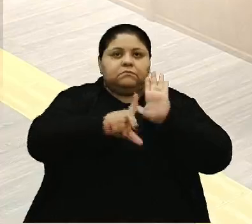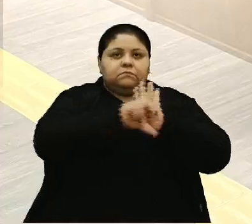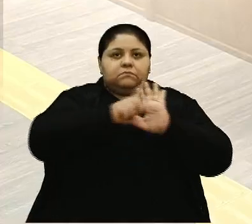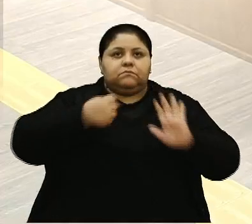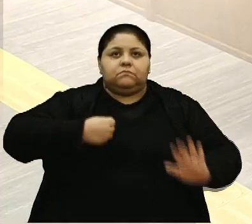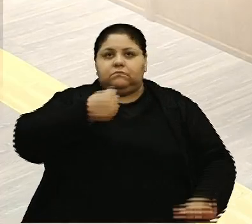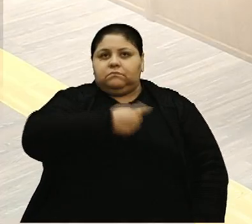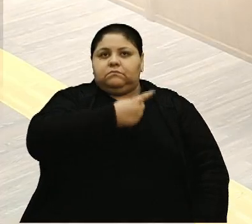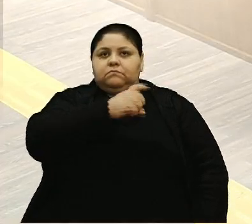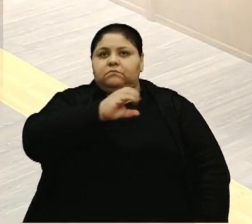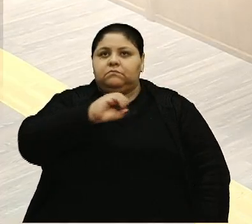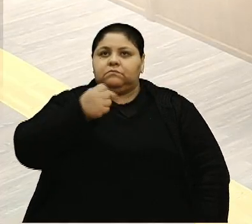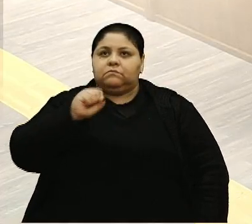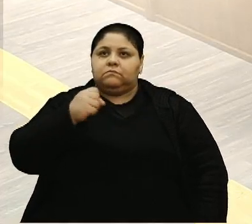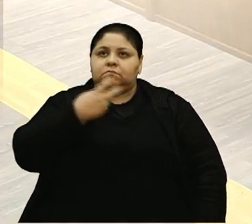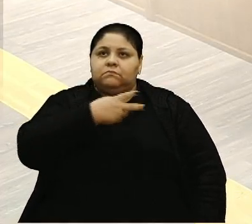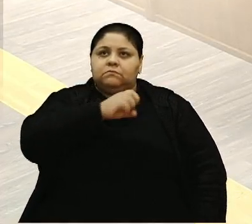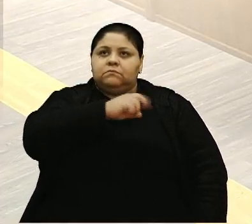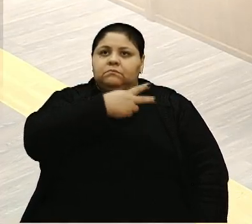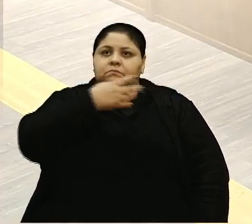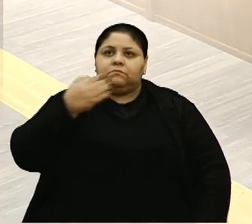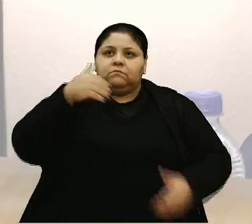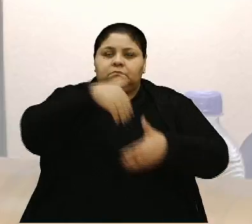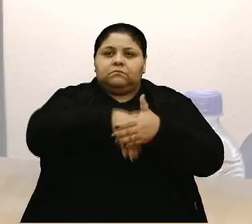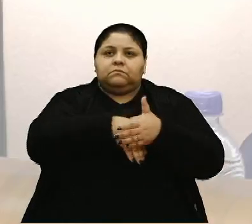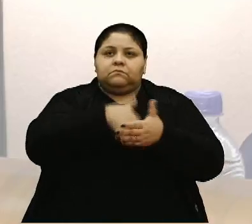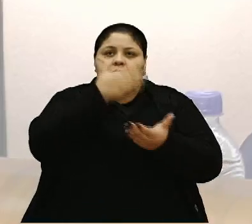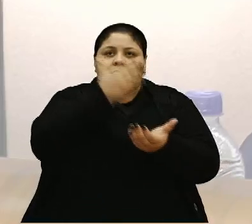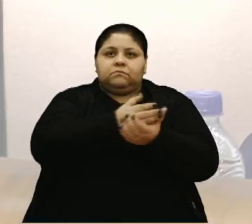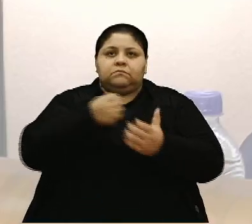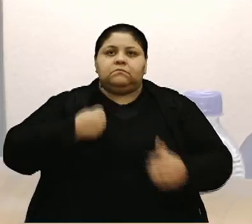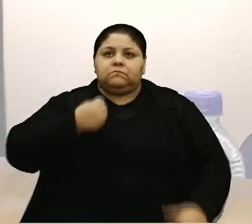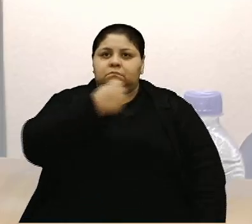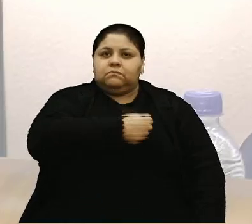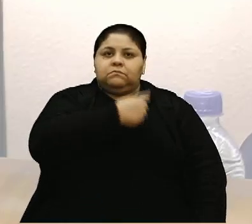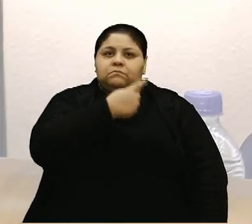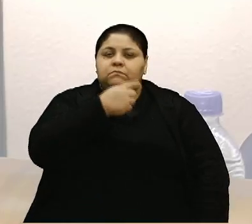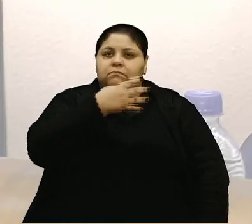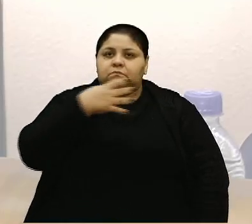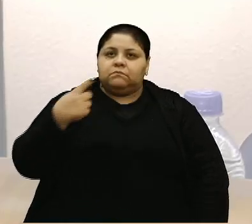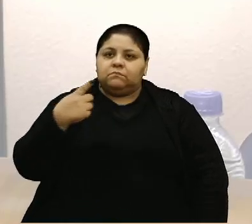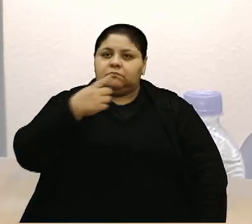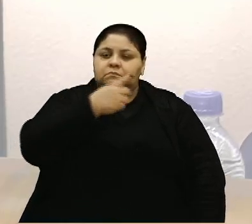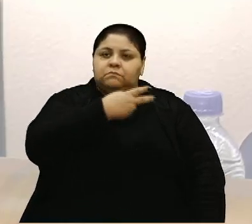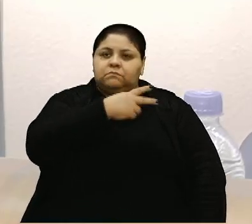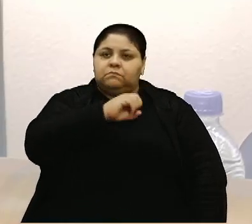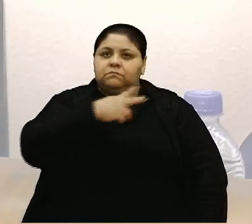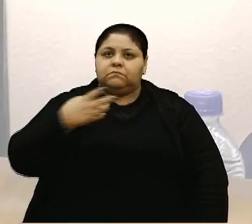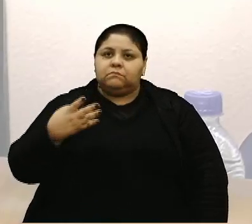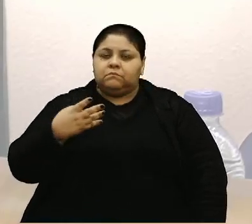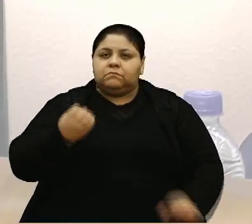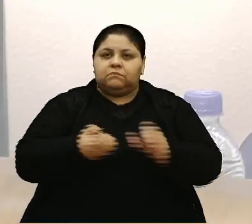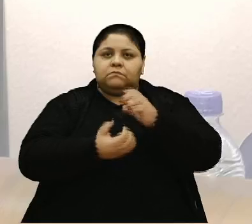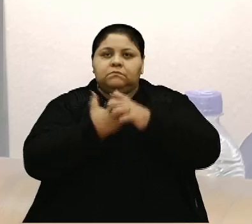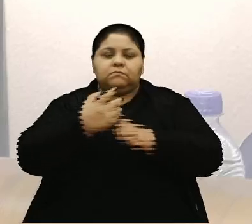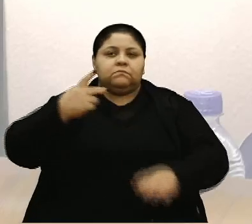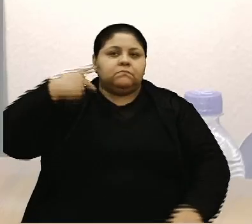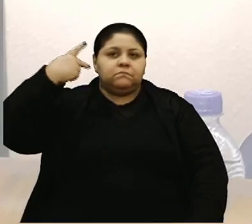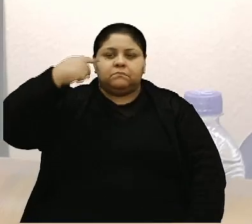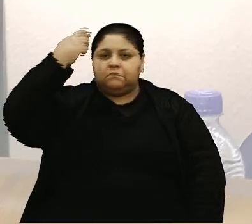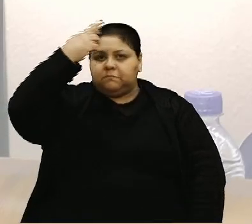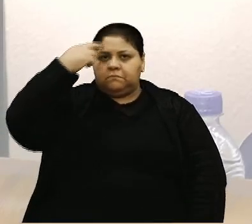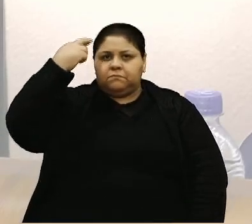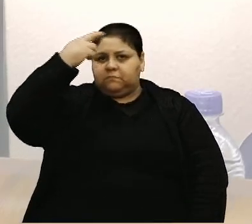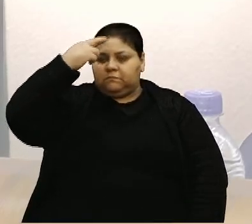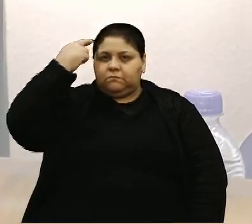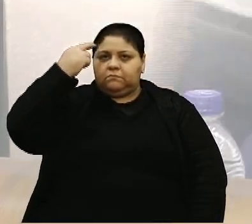Número 108 barra 2024, contido no processo número 141 barra 2024, de autoria do vereador Rafael Bueno,